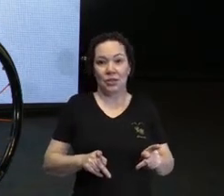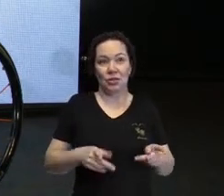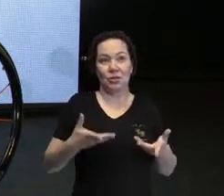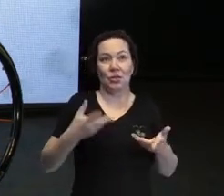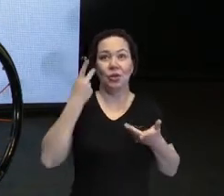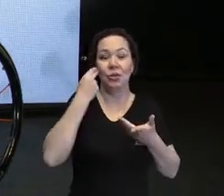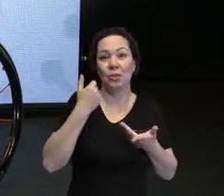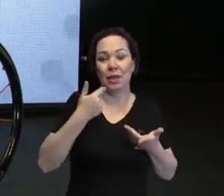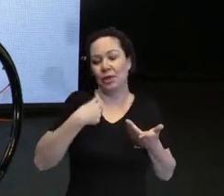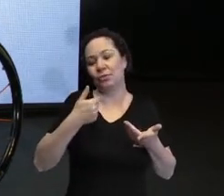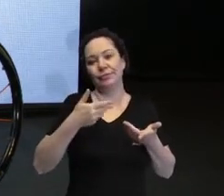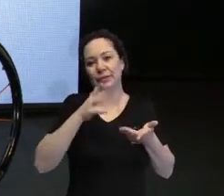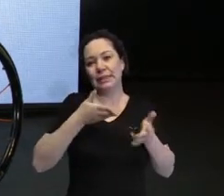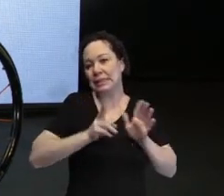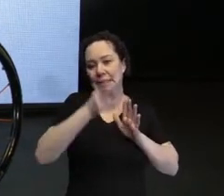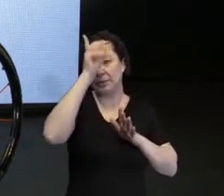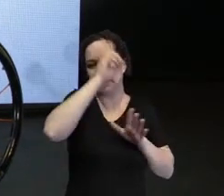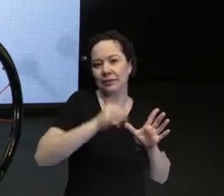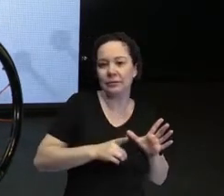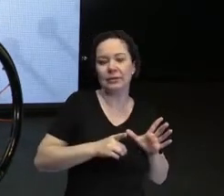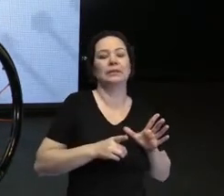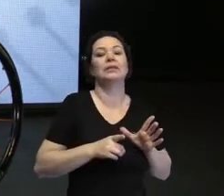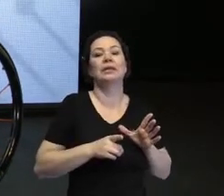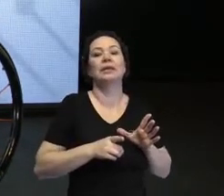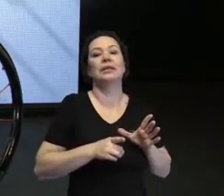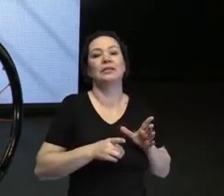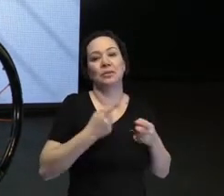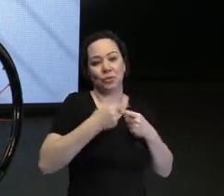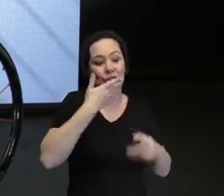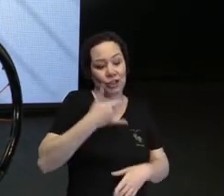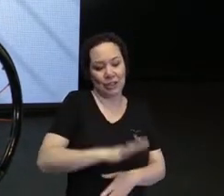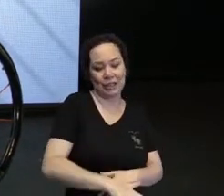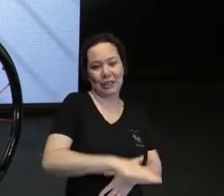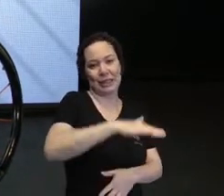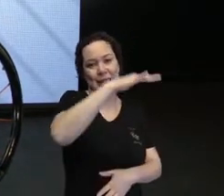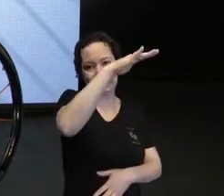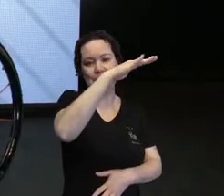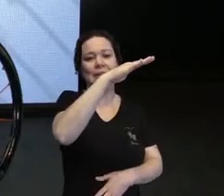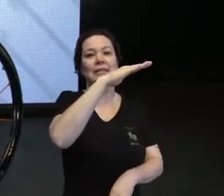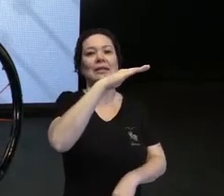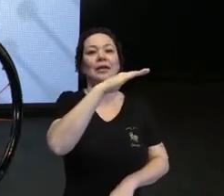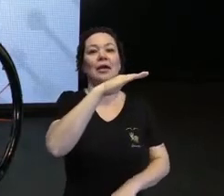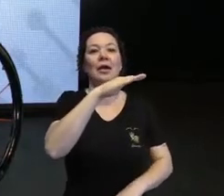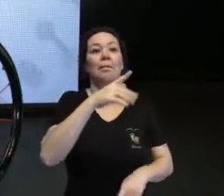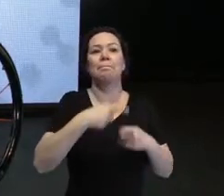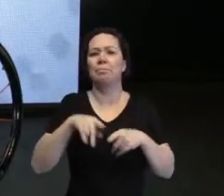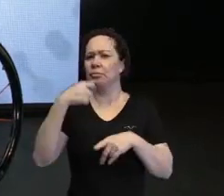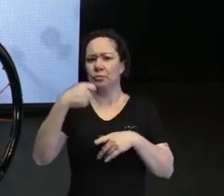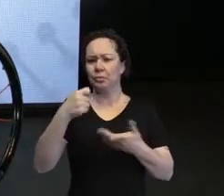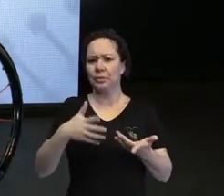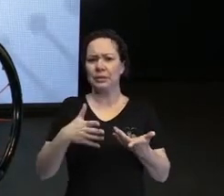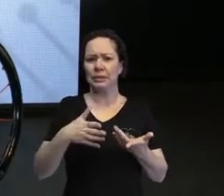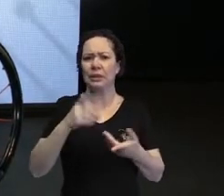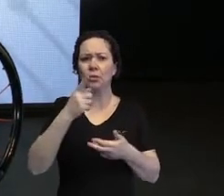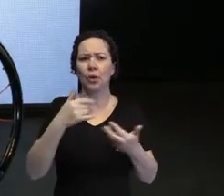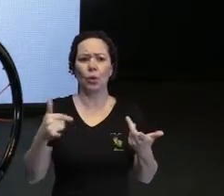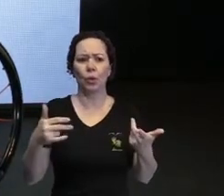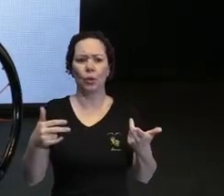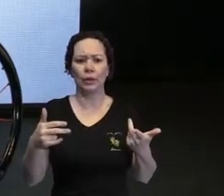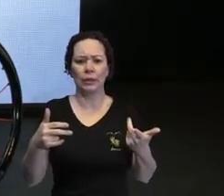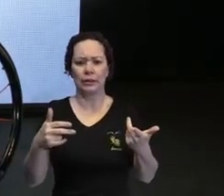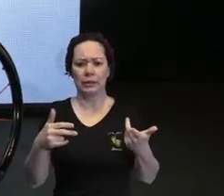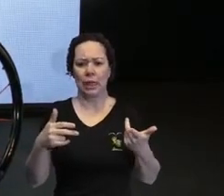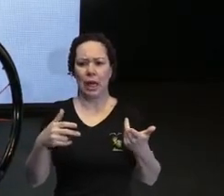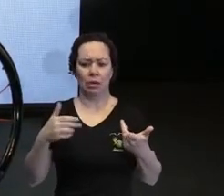meu caso, eu me considero com uma deficiência, né? Desde criança. Mas, não tem que ser uma questão, né? Nós